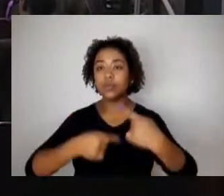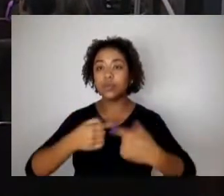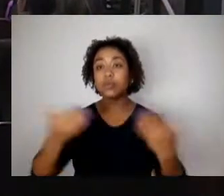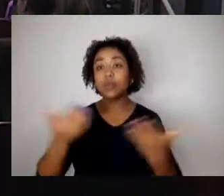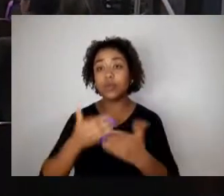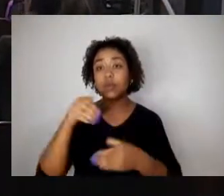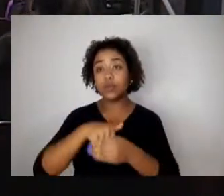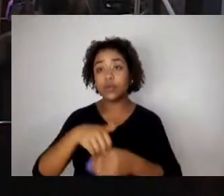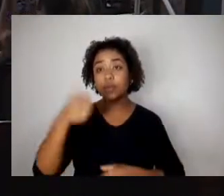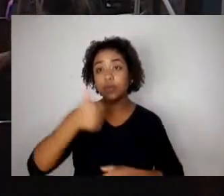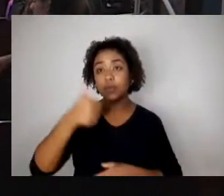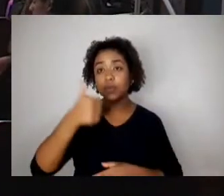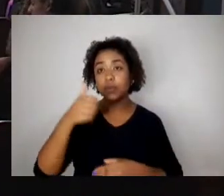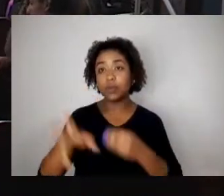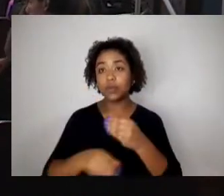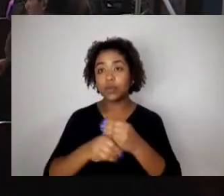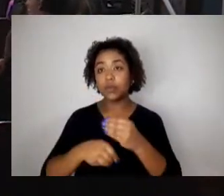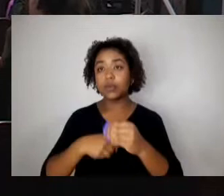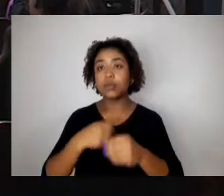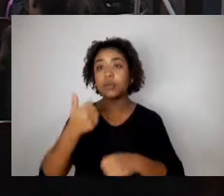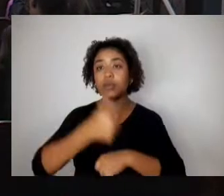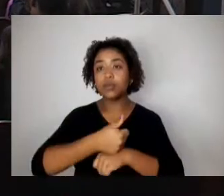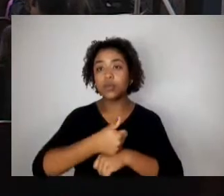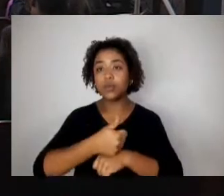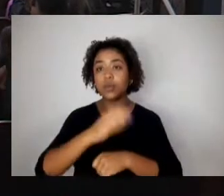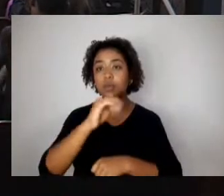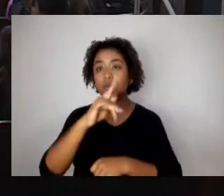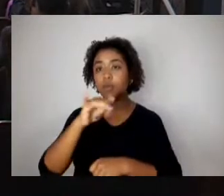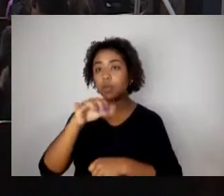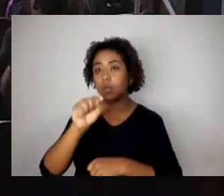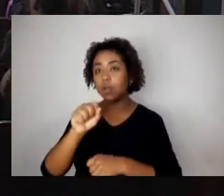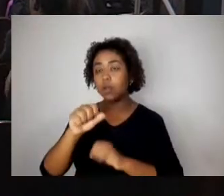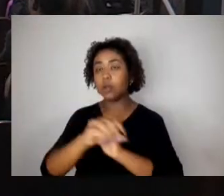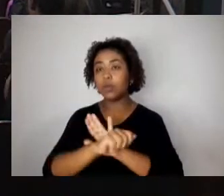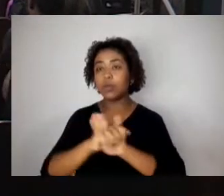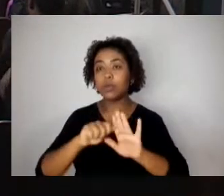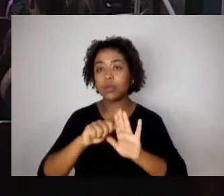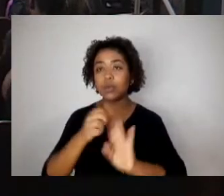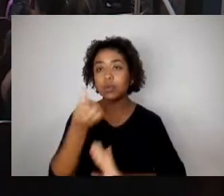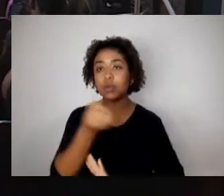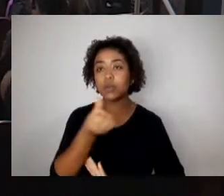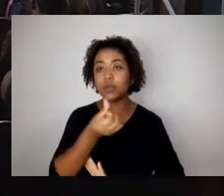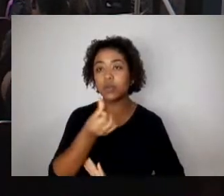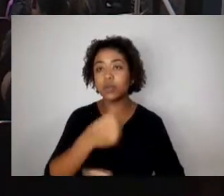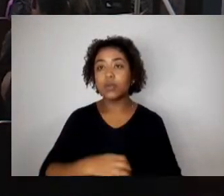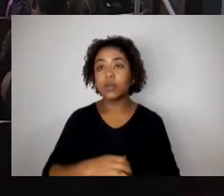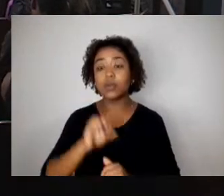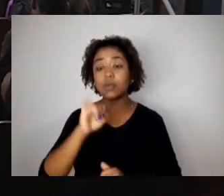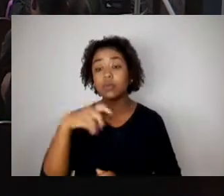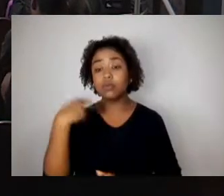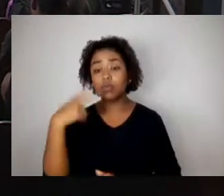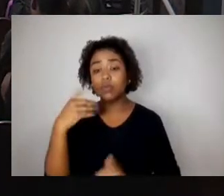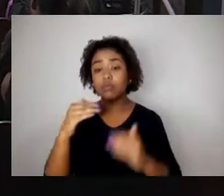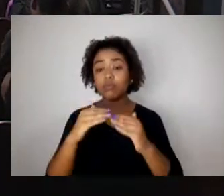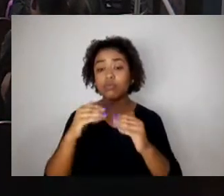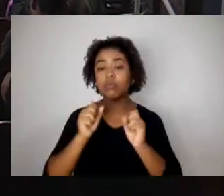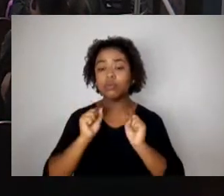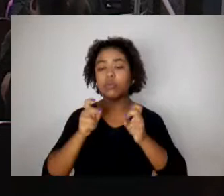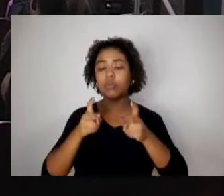substitutiva, capítulo do artigo 6º. Senhores vereadores e senhores vereadores concordam, permaneçam como estão.